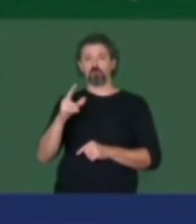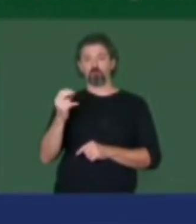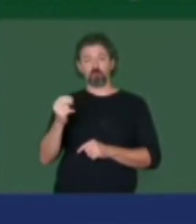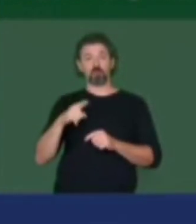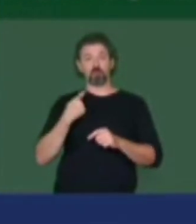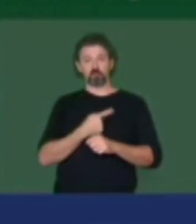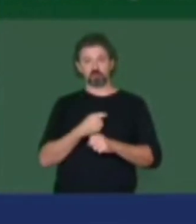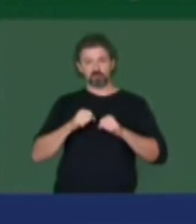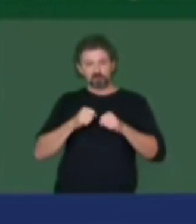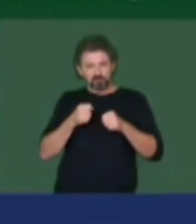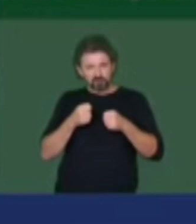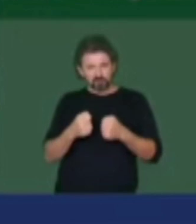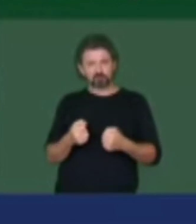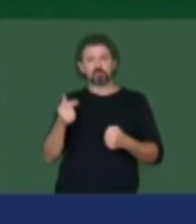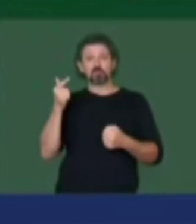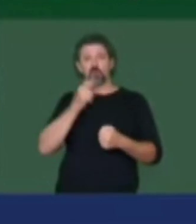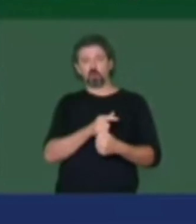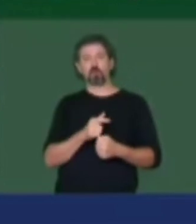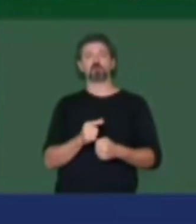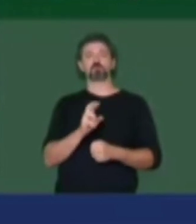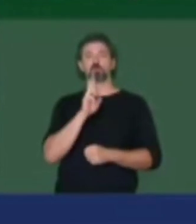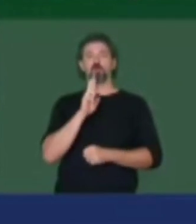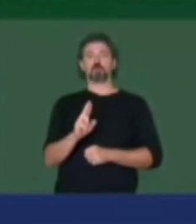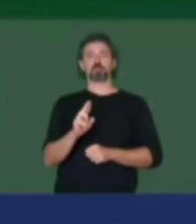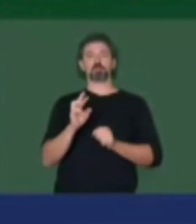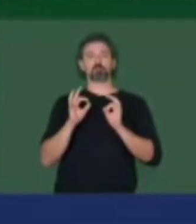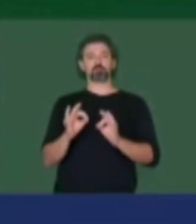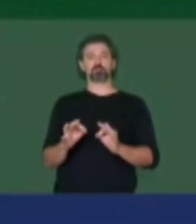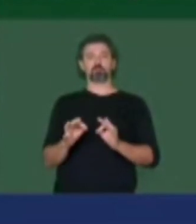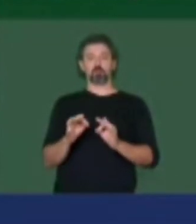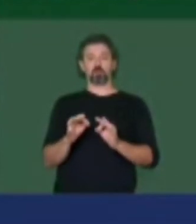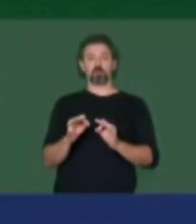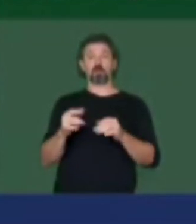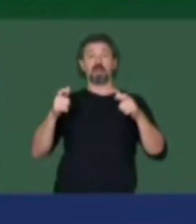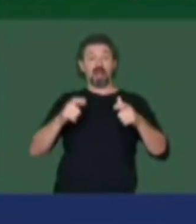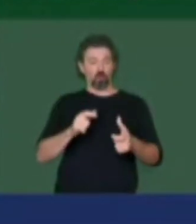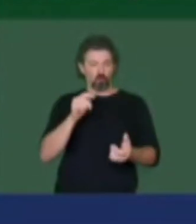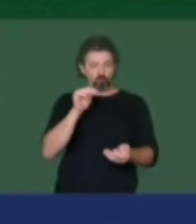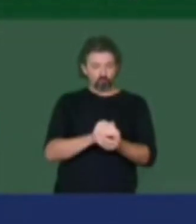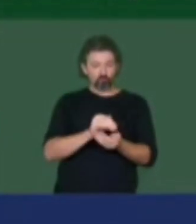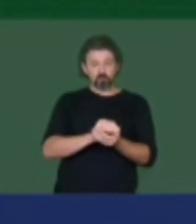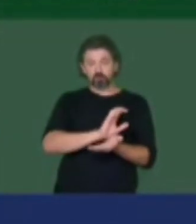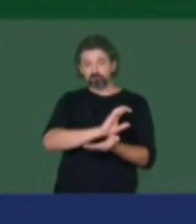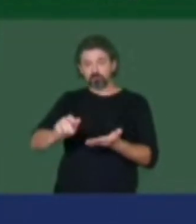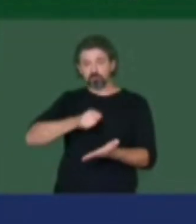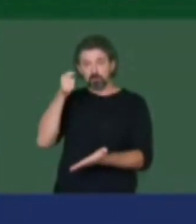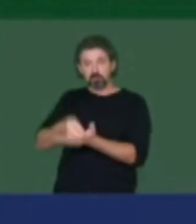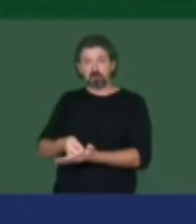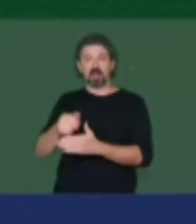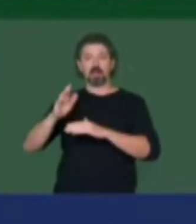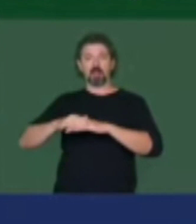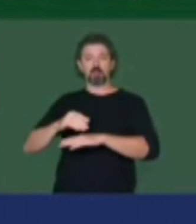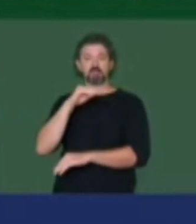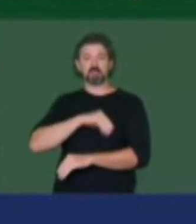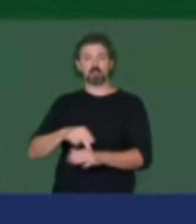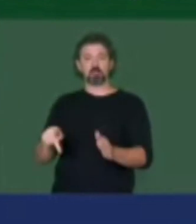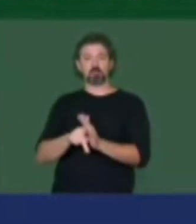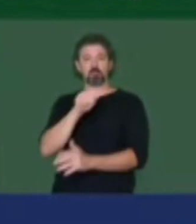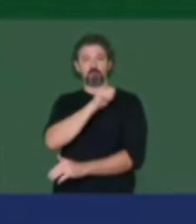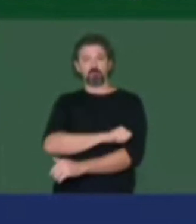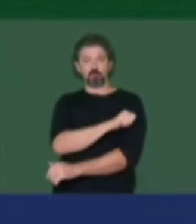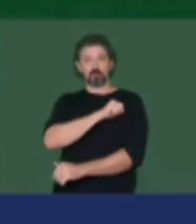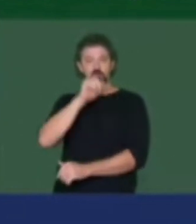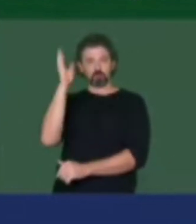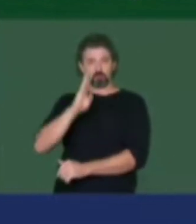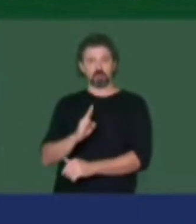esforço para dar a satisfação com fontes de financiamento para pagar o piso da enfermagem brasileira. Estamos